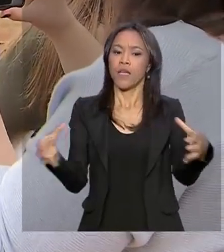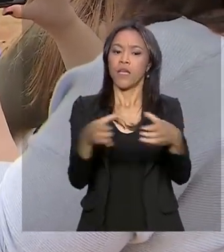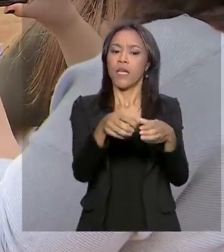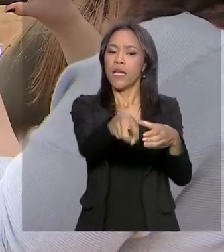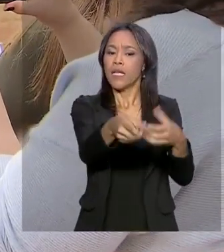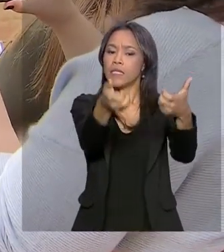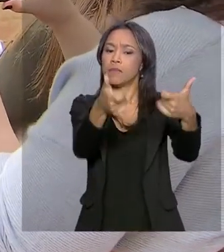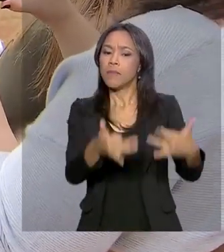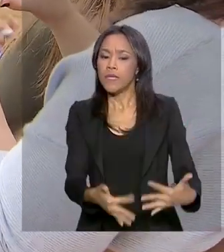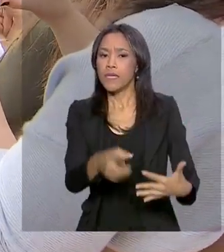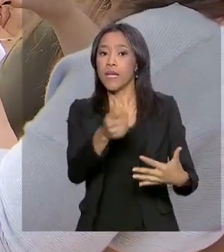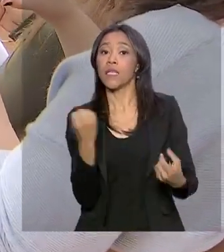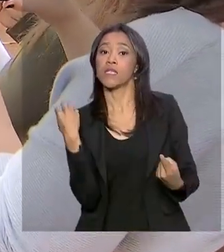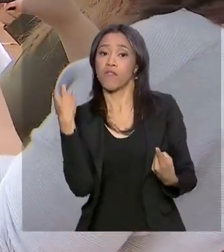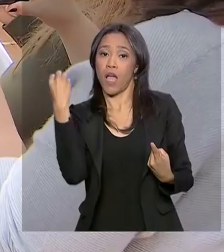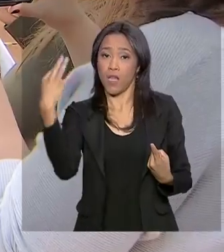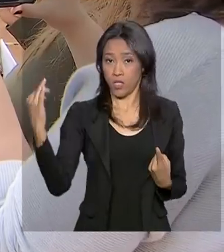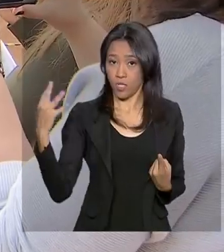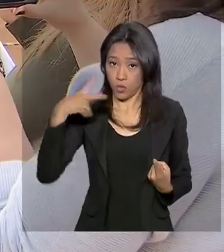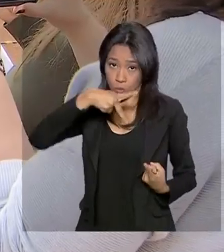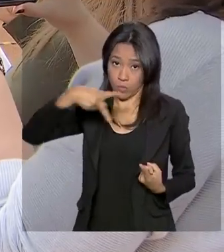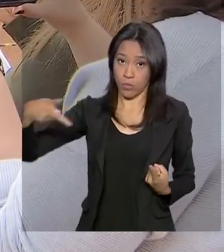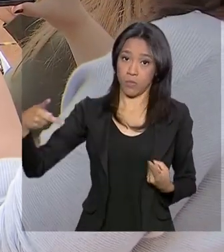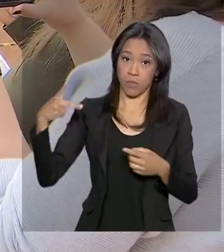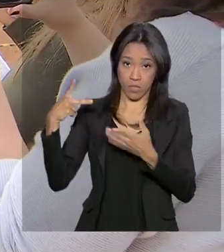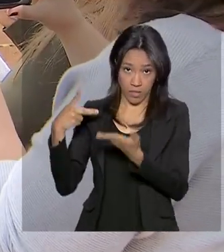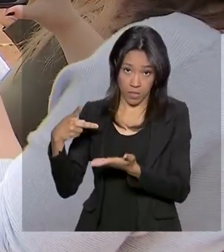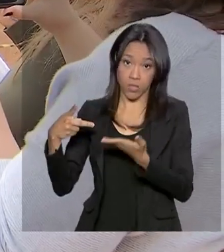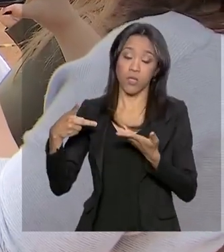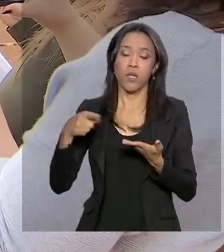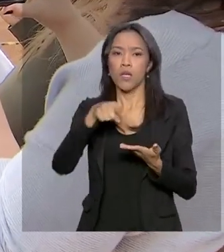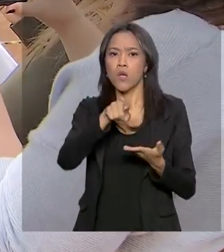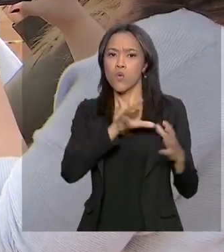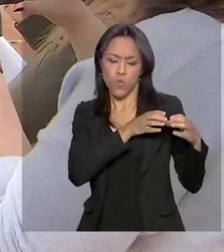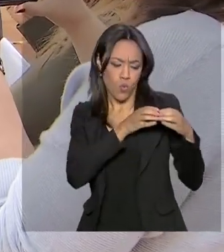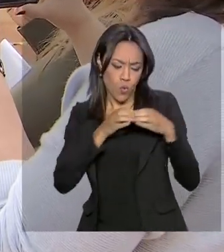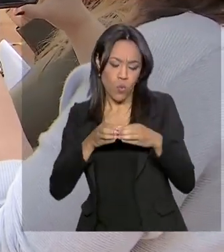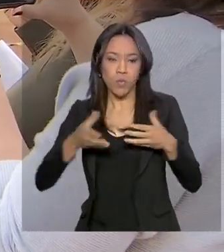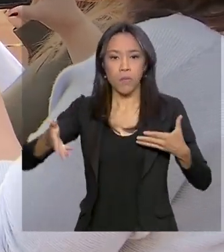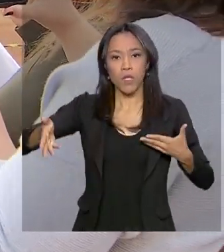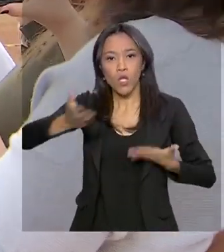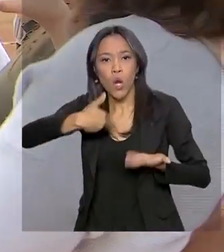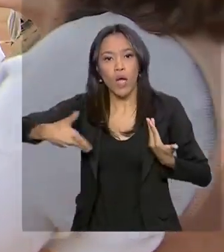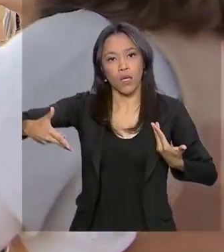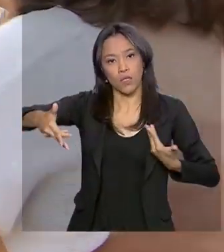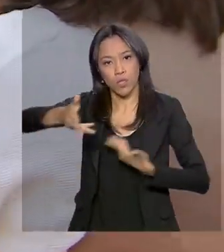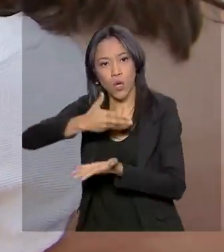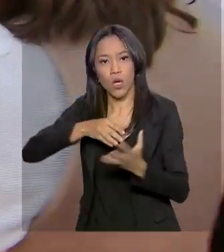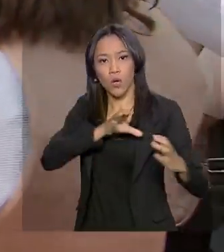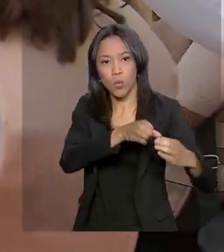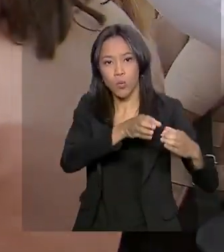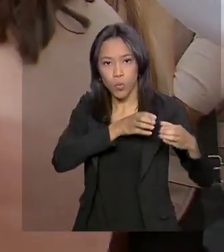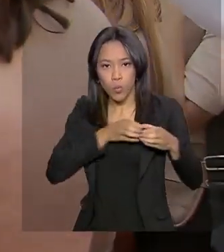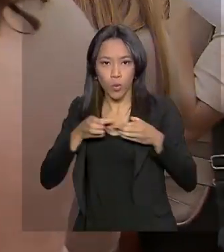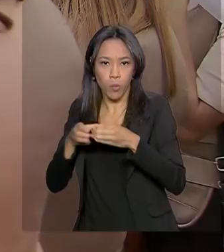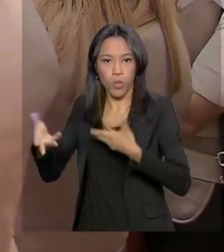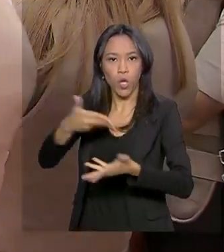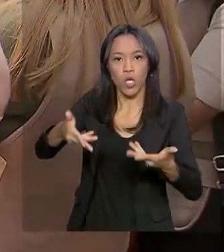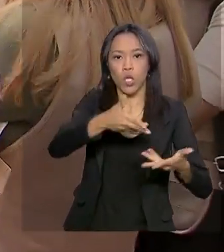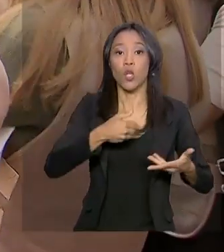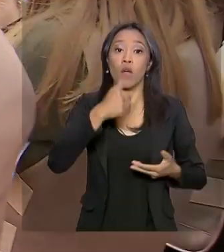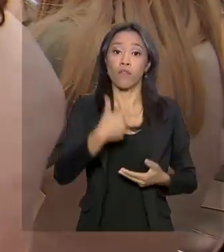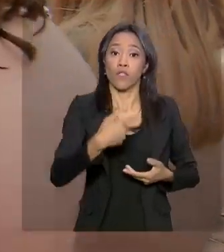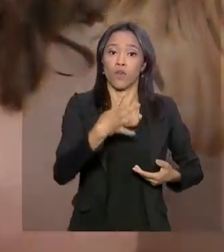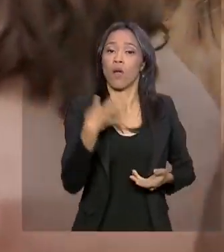as viagens presidenciais, por exemplo, um escalão avançado se reveza na segurança do presidente 24 horas.